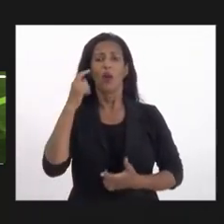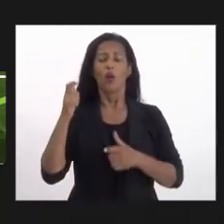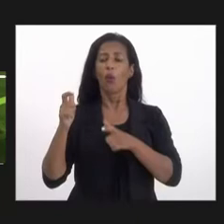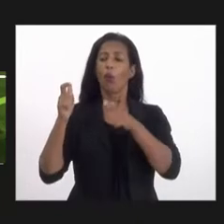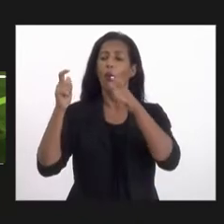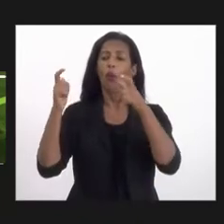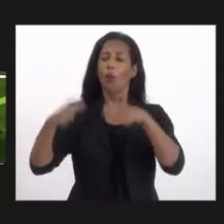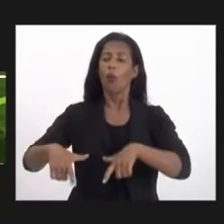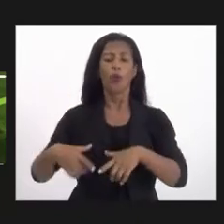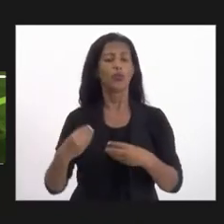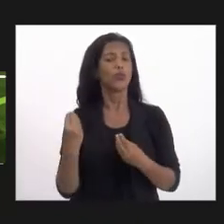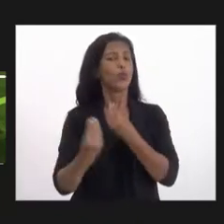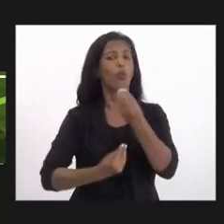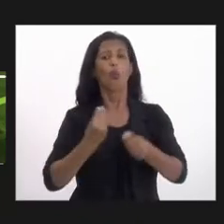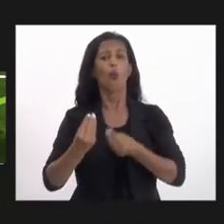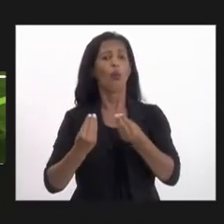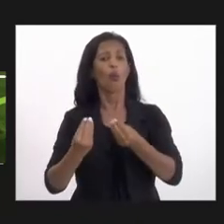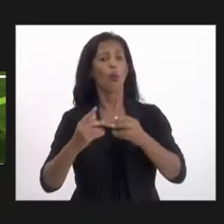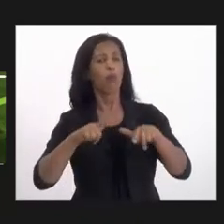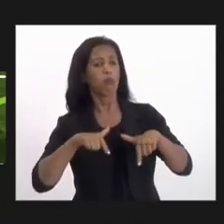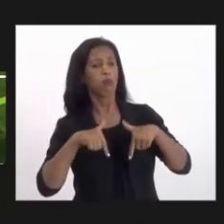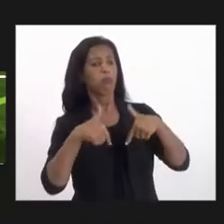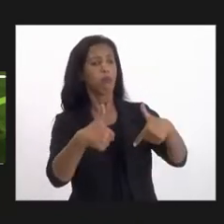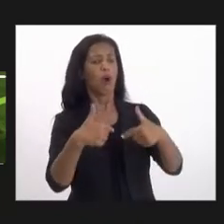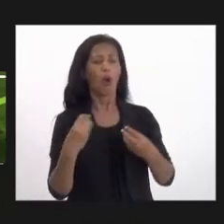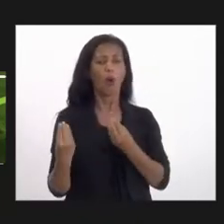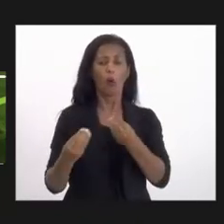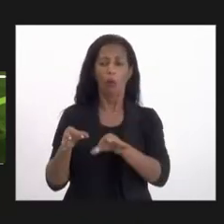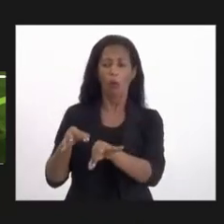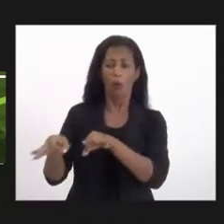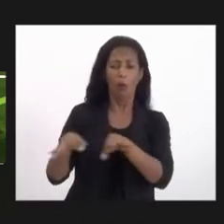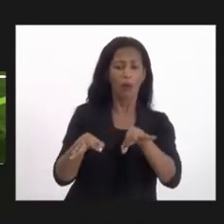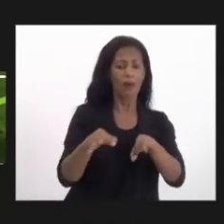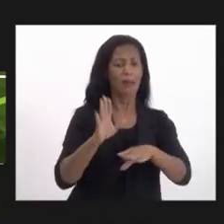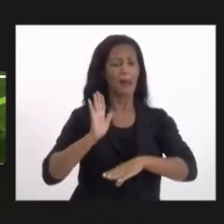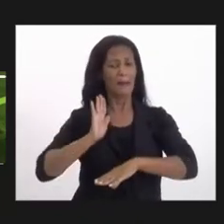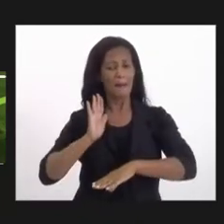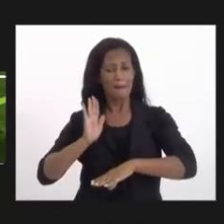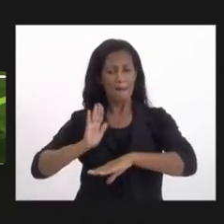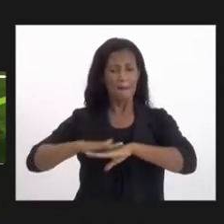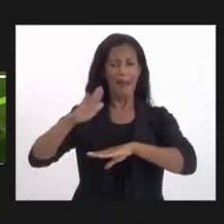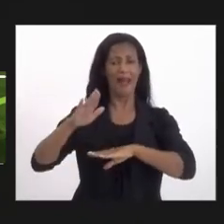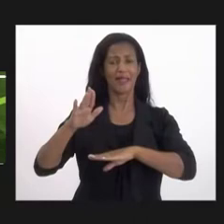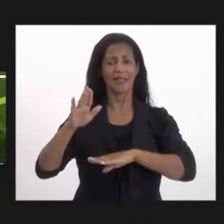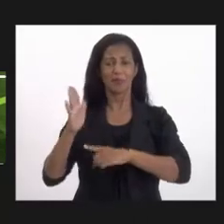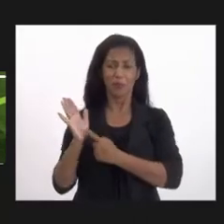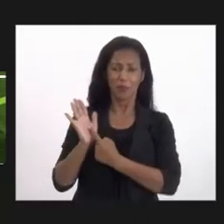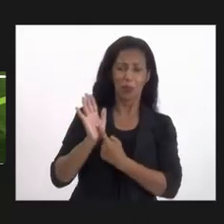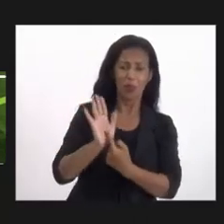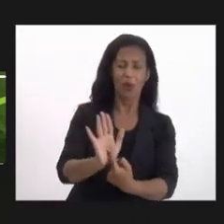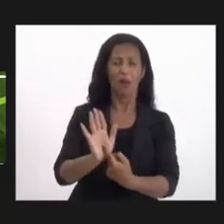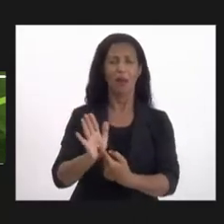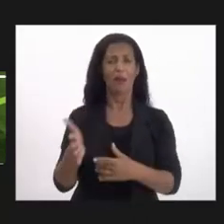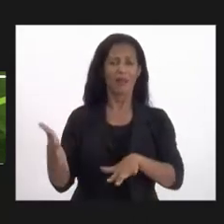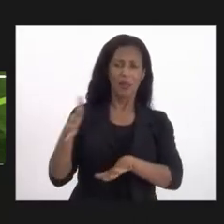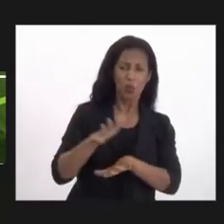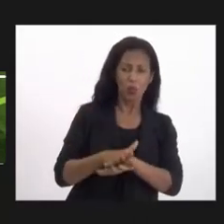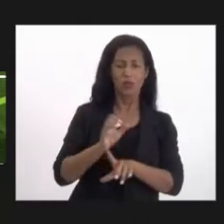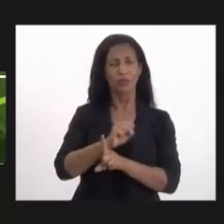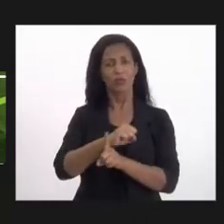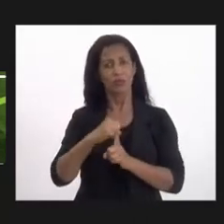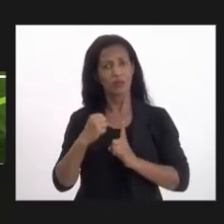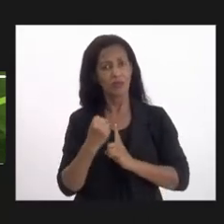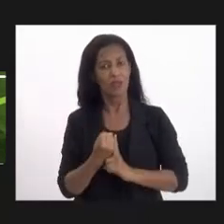como fazer, de que forma organizar muito mais para ter visibilidade, para ter inclusão social.